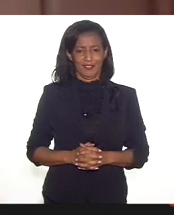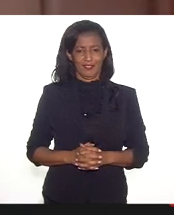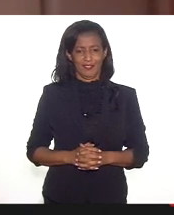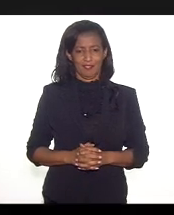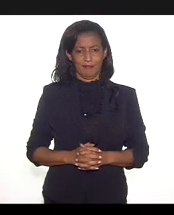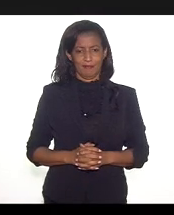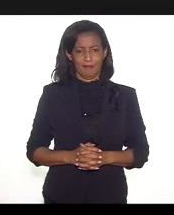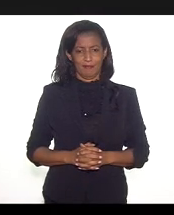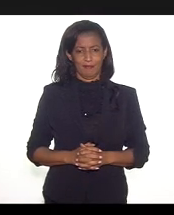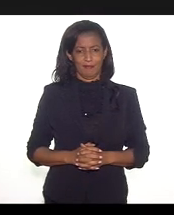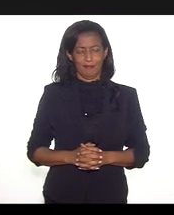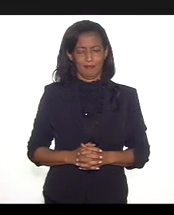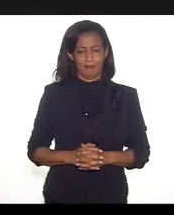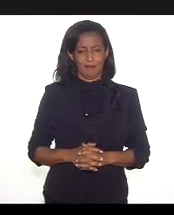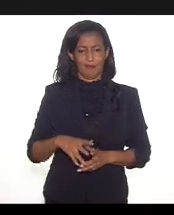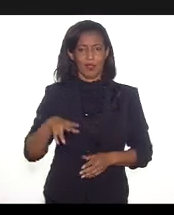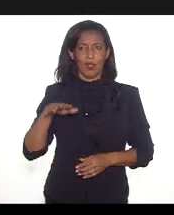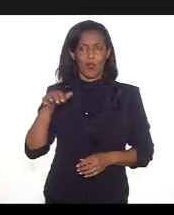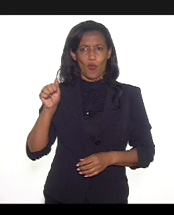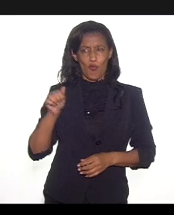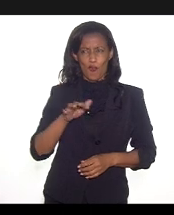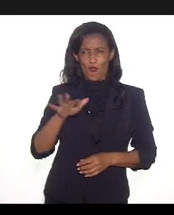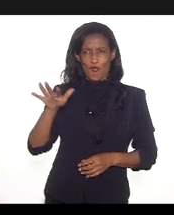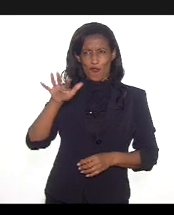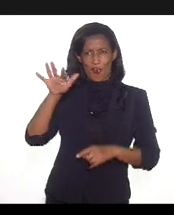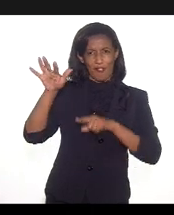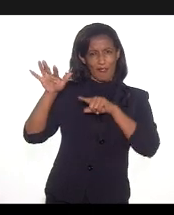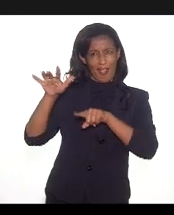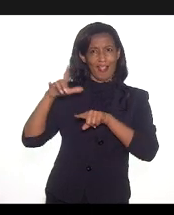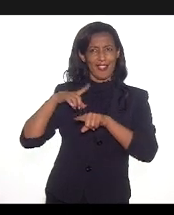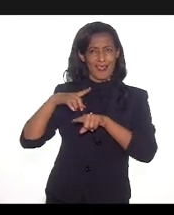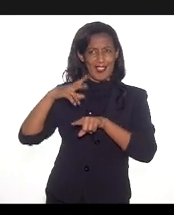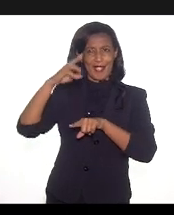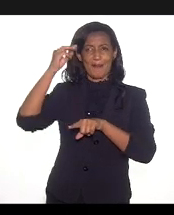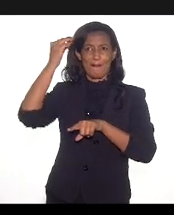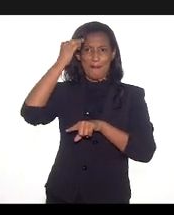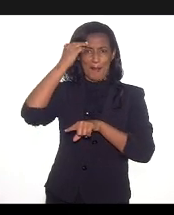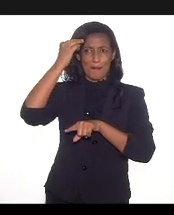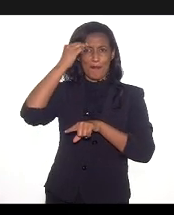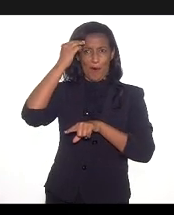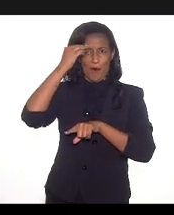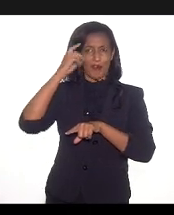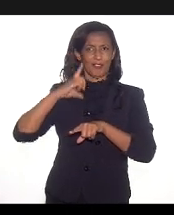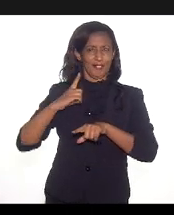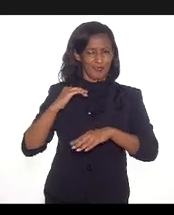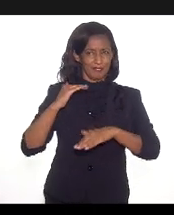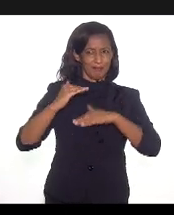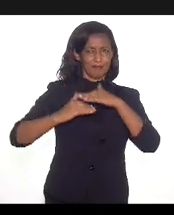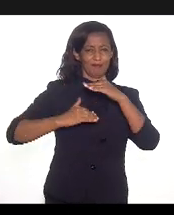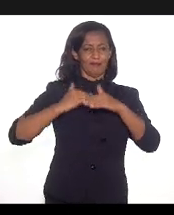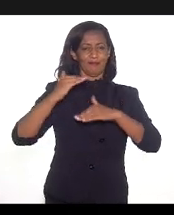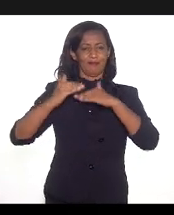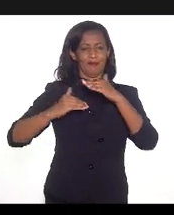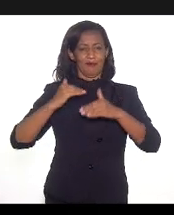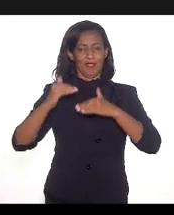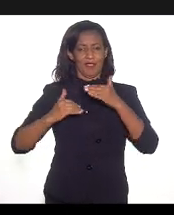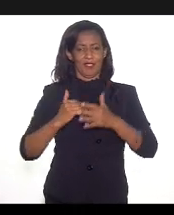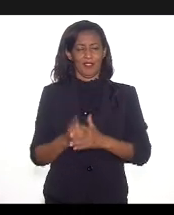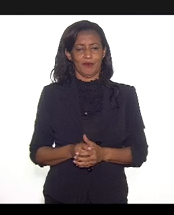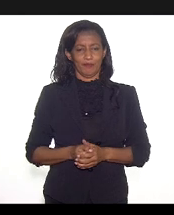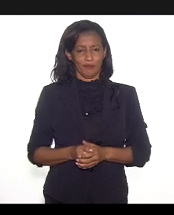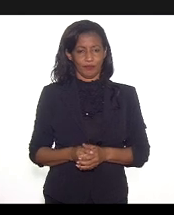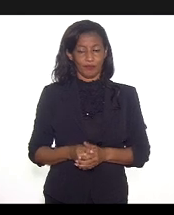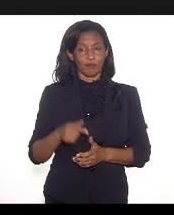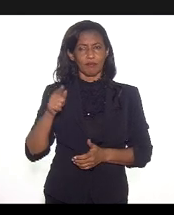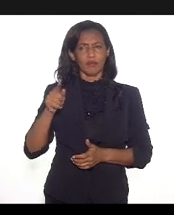Exatamente. E o Favela tem memória, né? A gente fez muito processo com as condutoras de memória ali